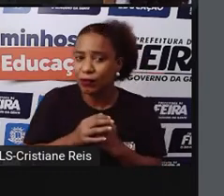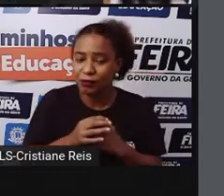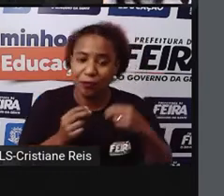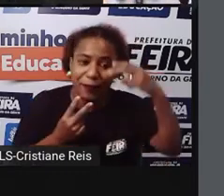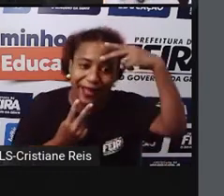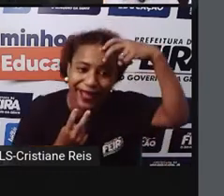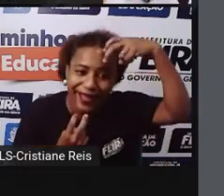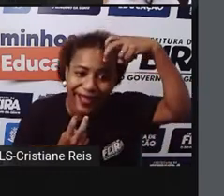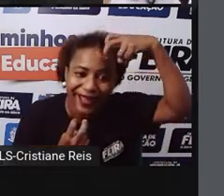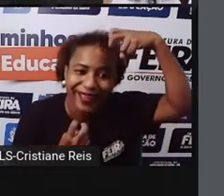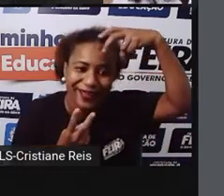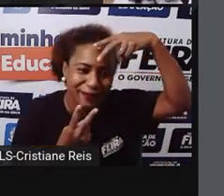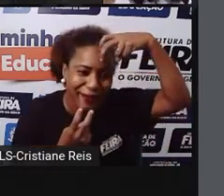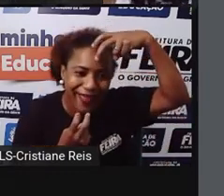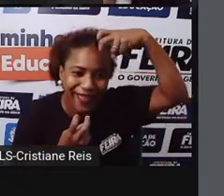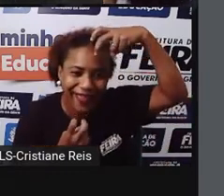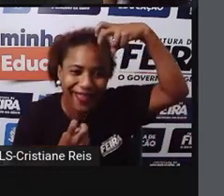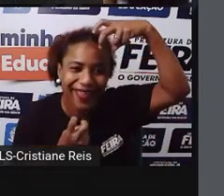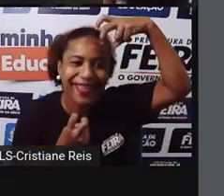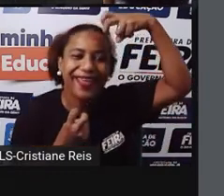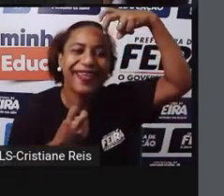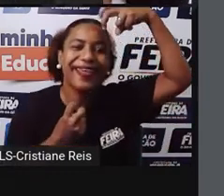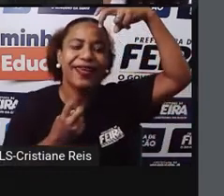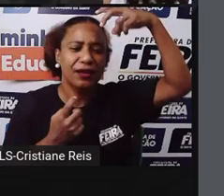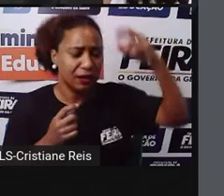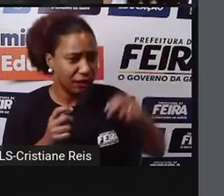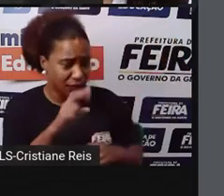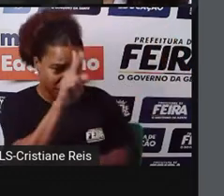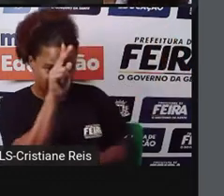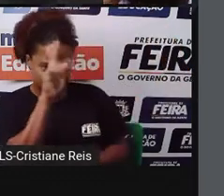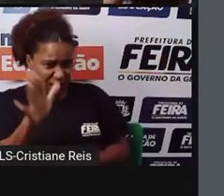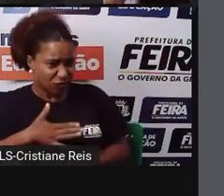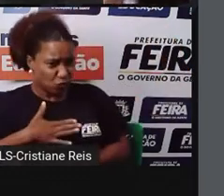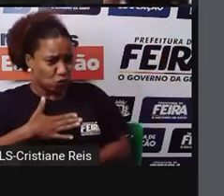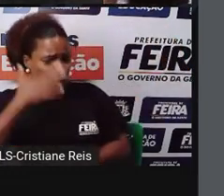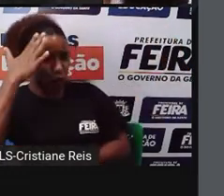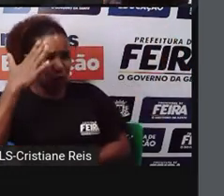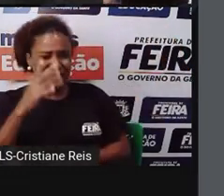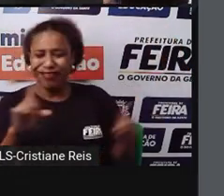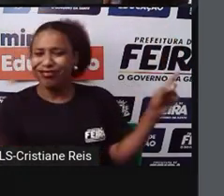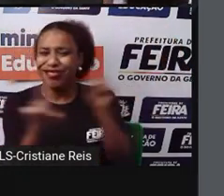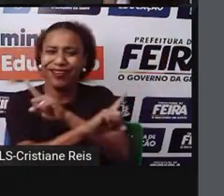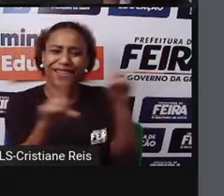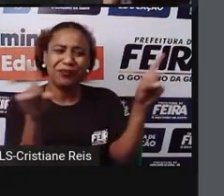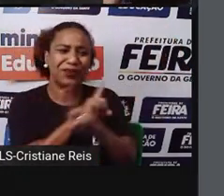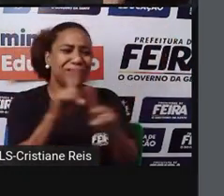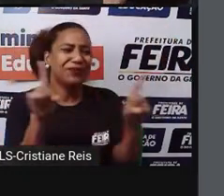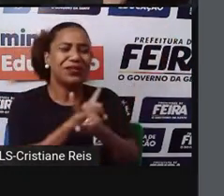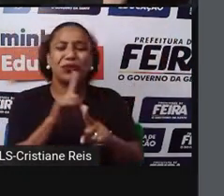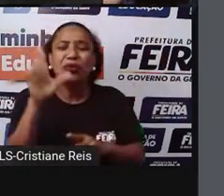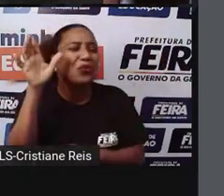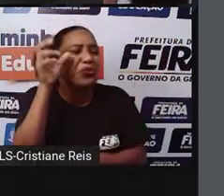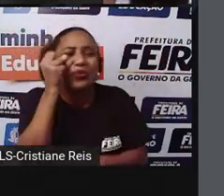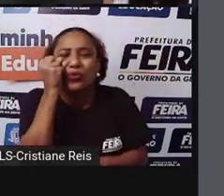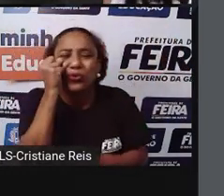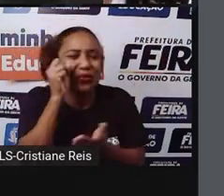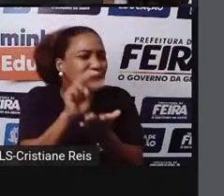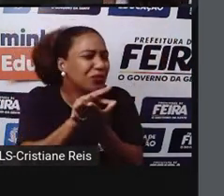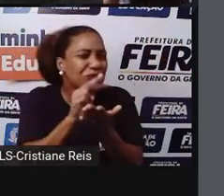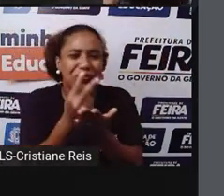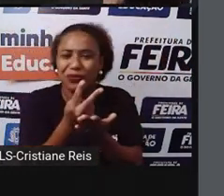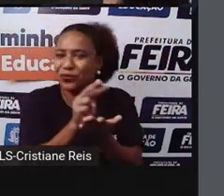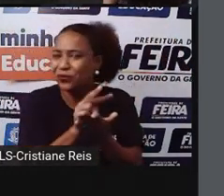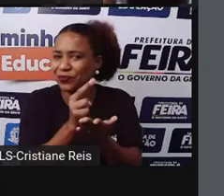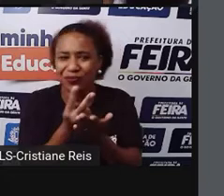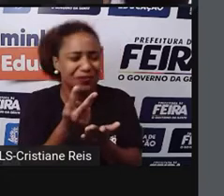bê! Ela levou um susto. Ai não, é muito barulho, não me